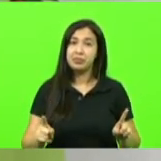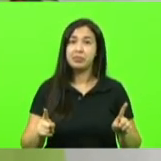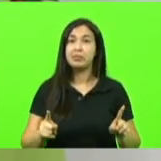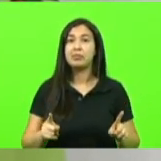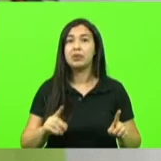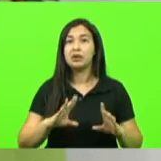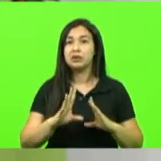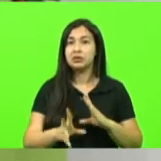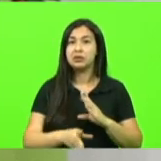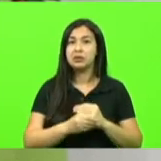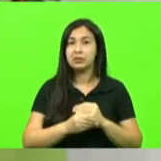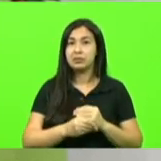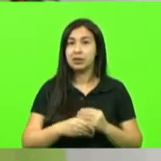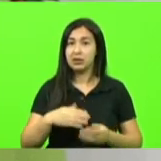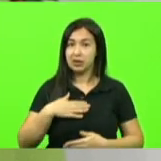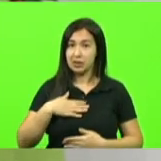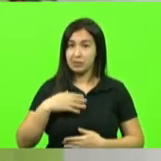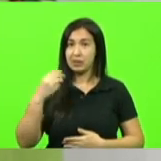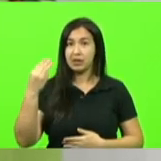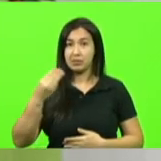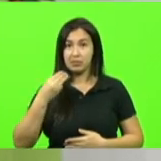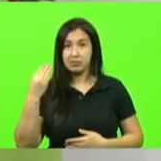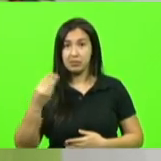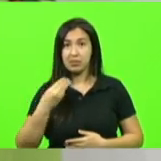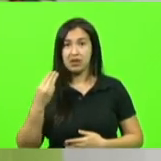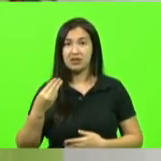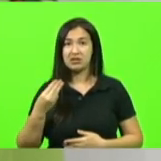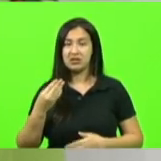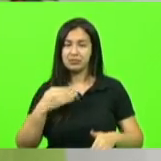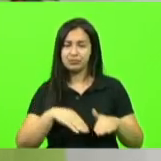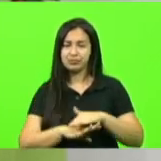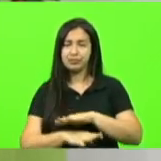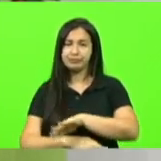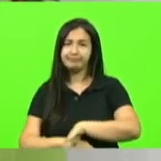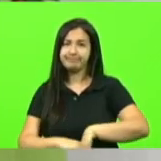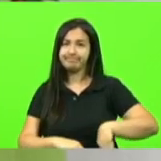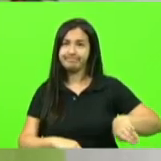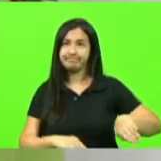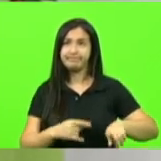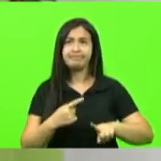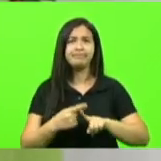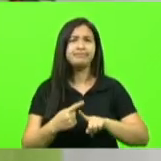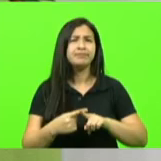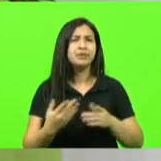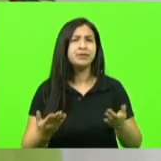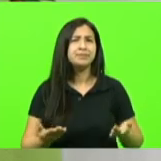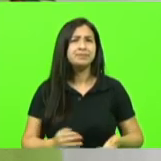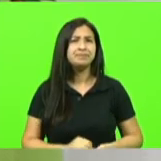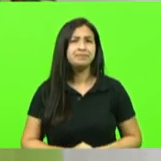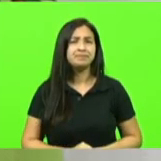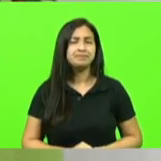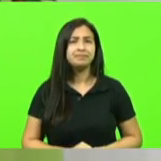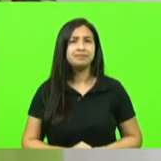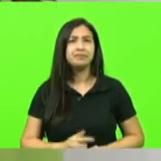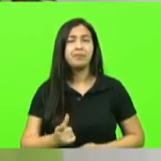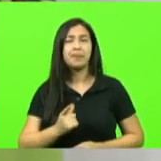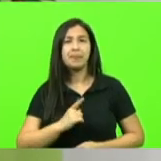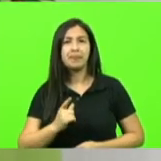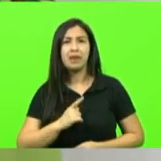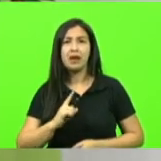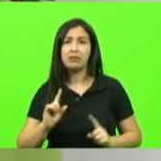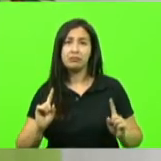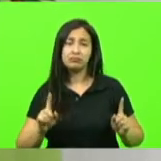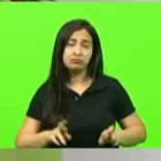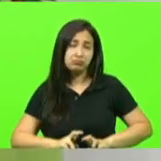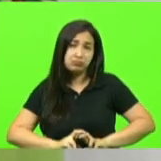das emendas do Márcio Machado ele colocou na gaveta por que será nós temos convergências